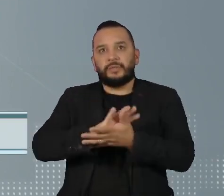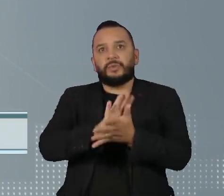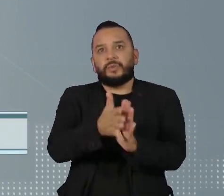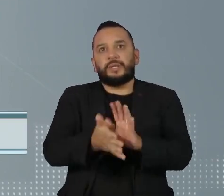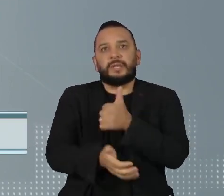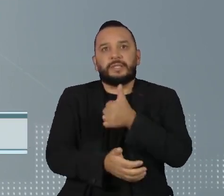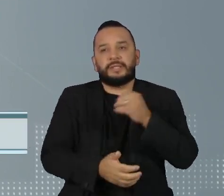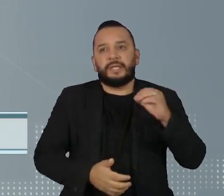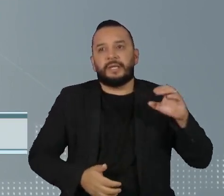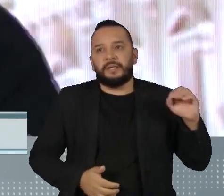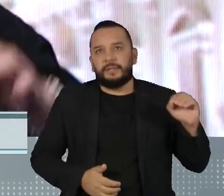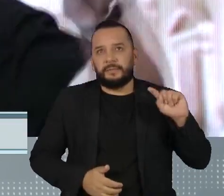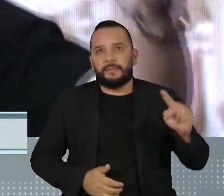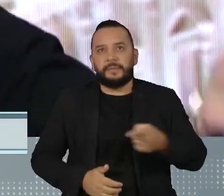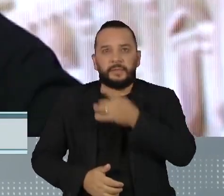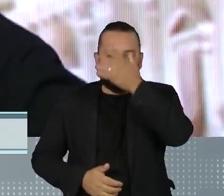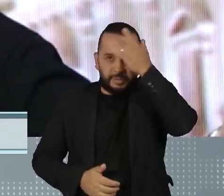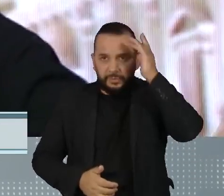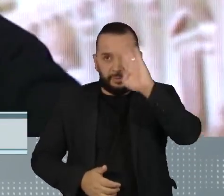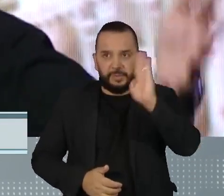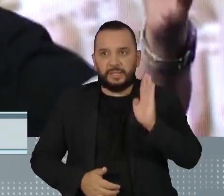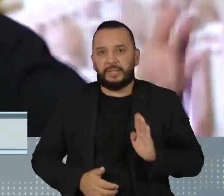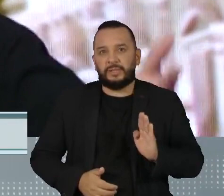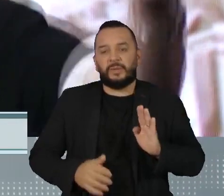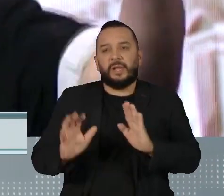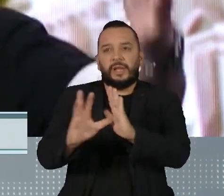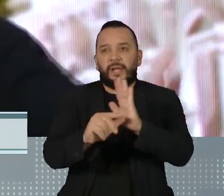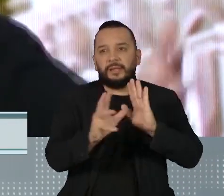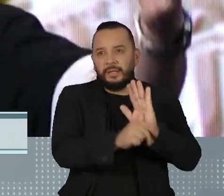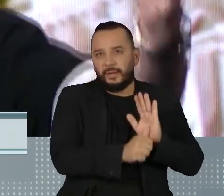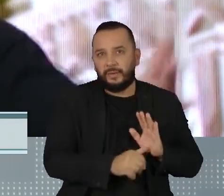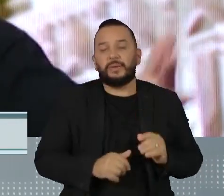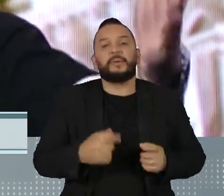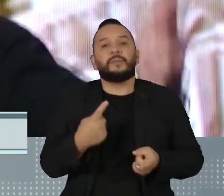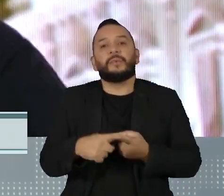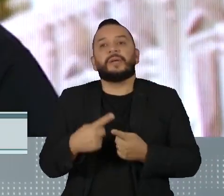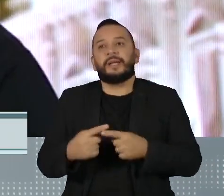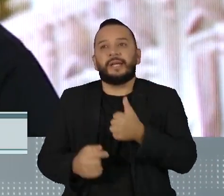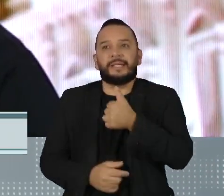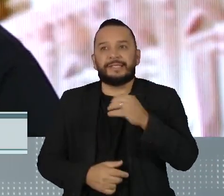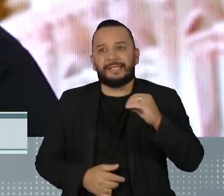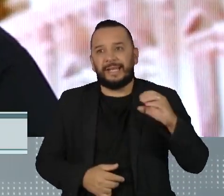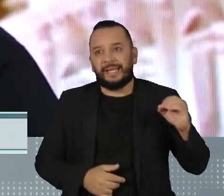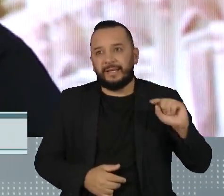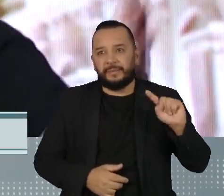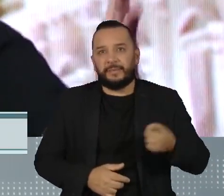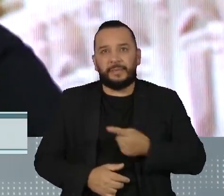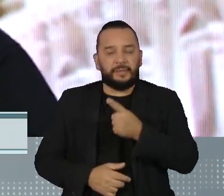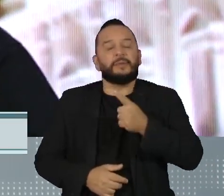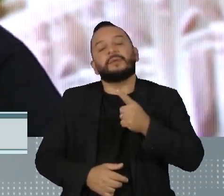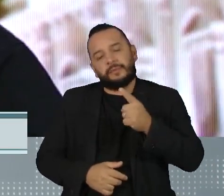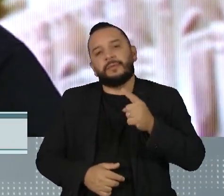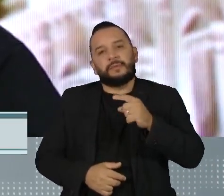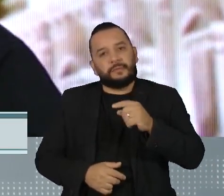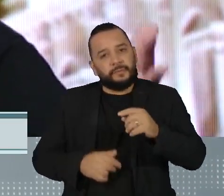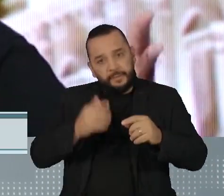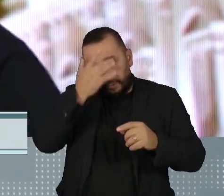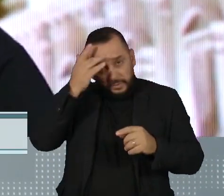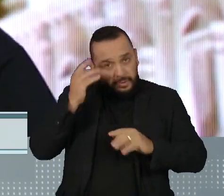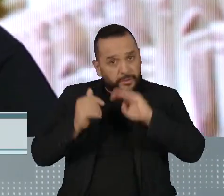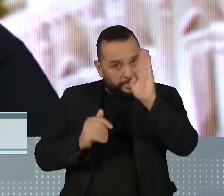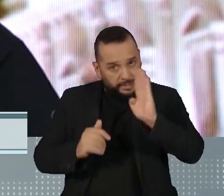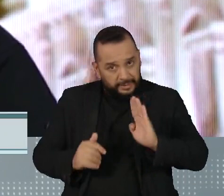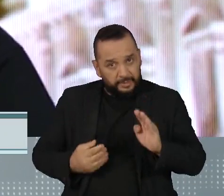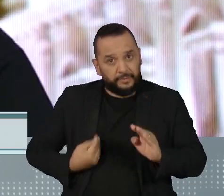que ele chamou de bandidos. É um número aproximado de brasileiros que vivem no Paraguai. Paiocubas é o